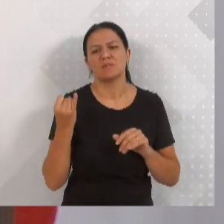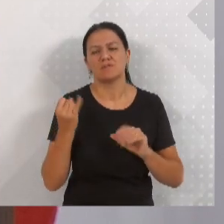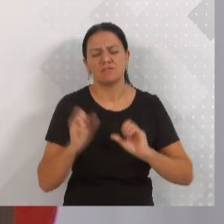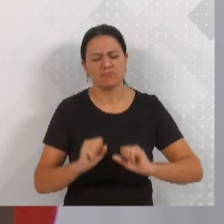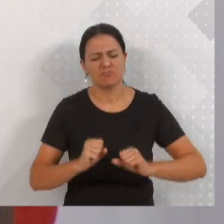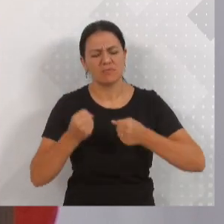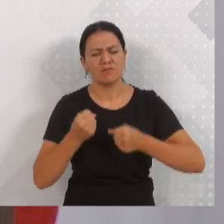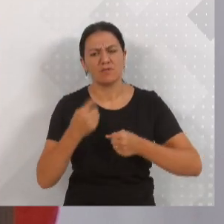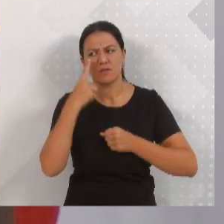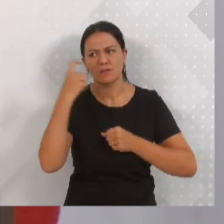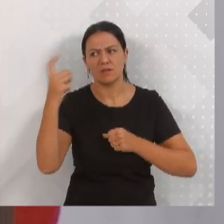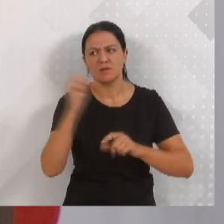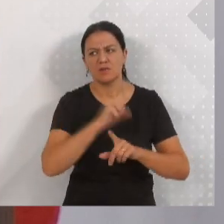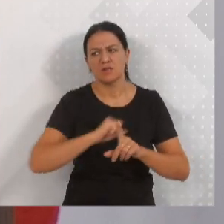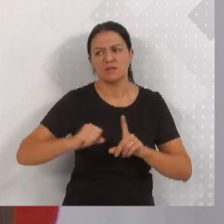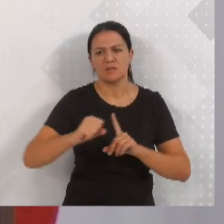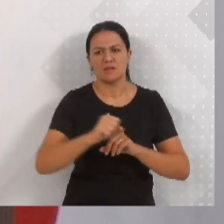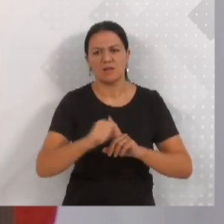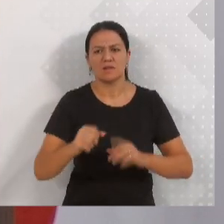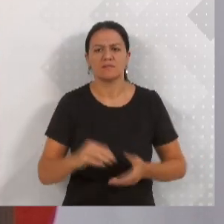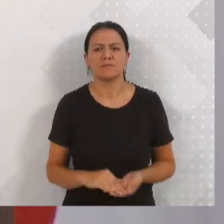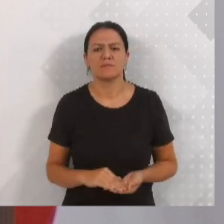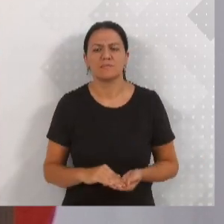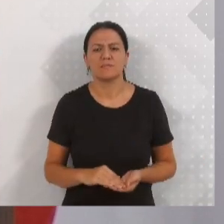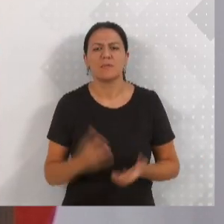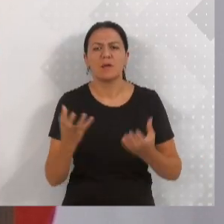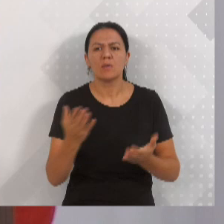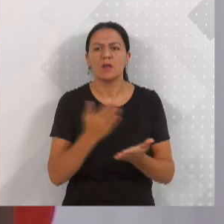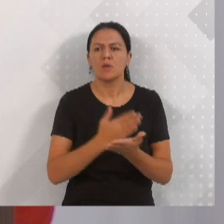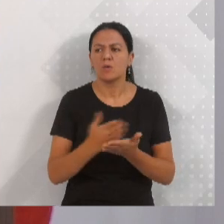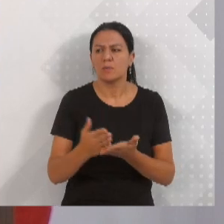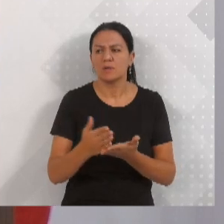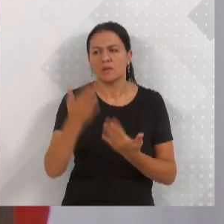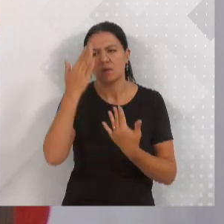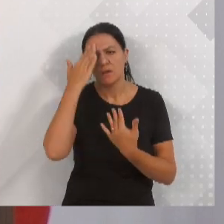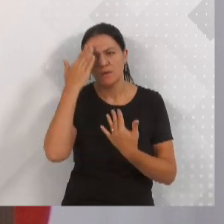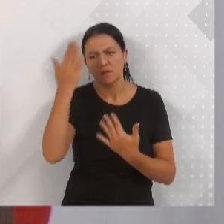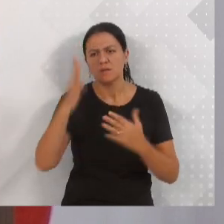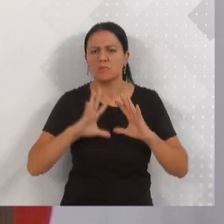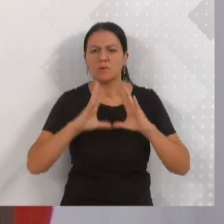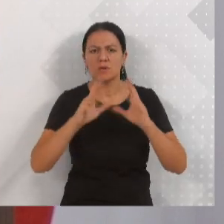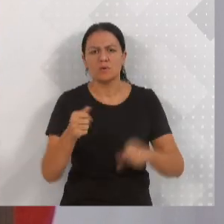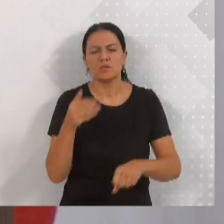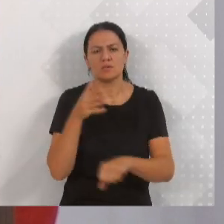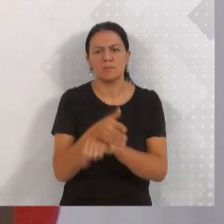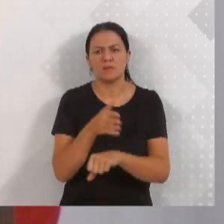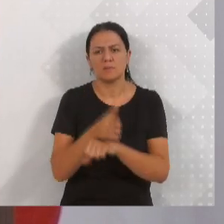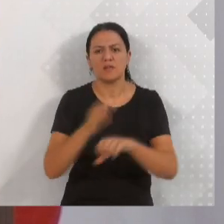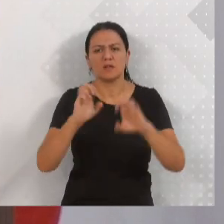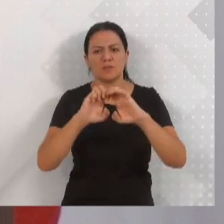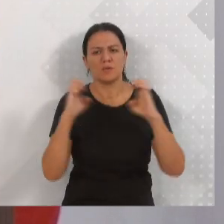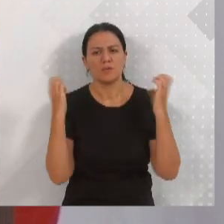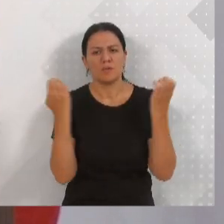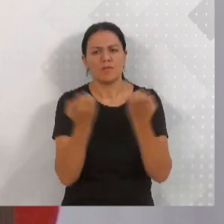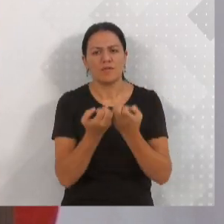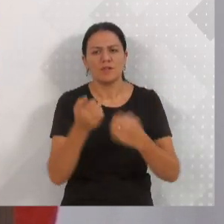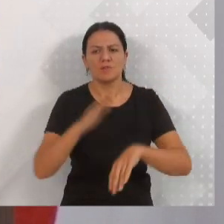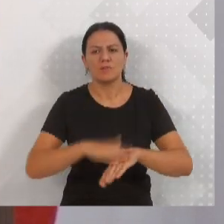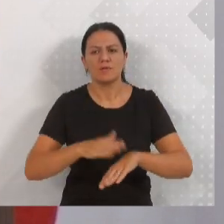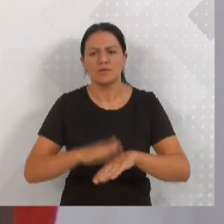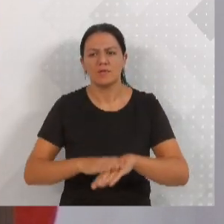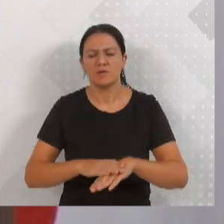da nossa sociedade. Quero iniciar já agradecendo a todos que participaram aí do evento que nós fizemos do Risotaço,